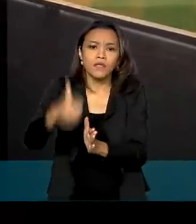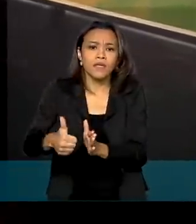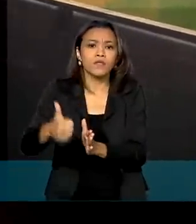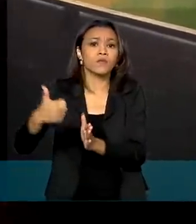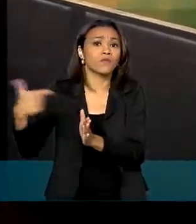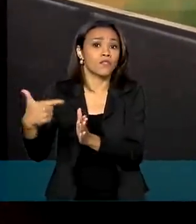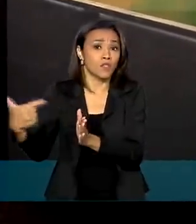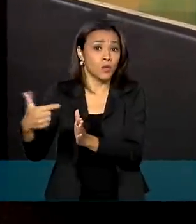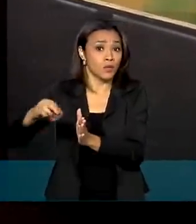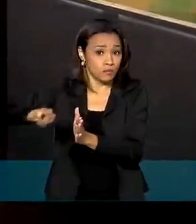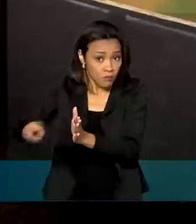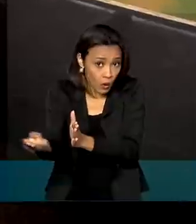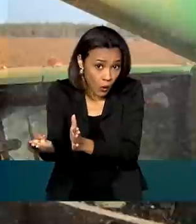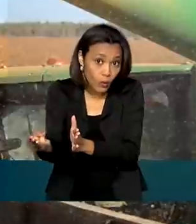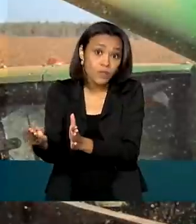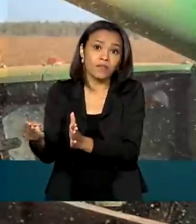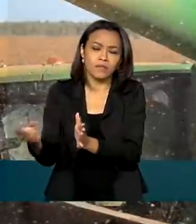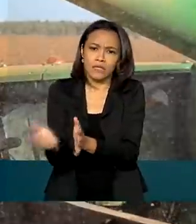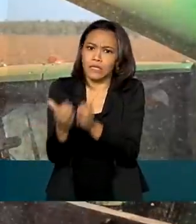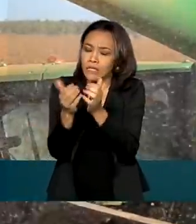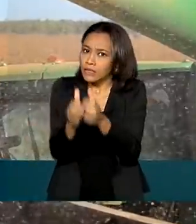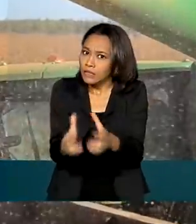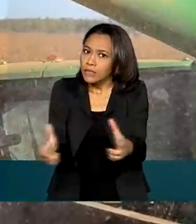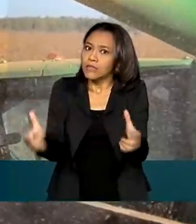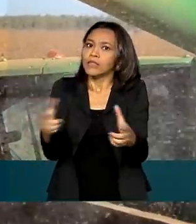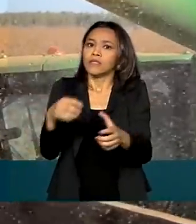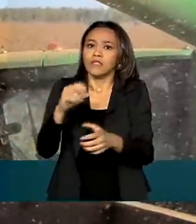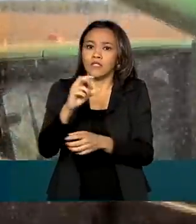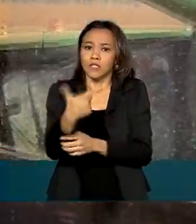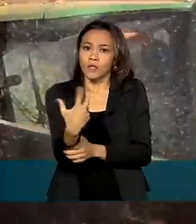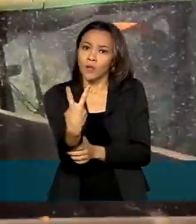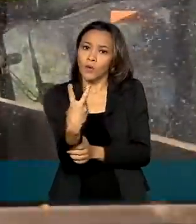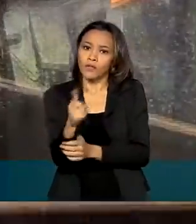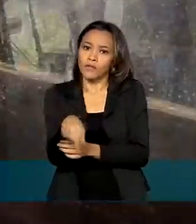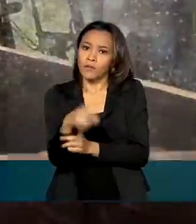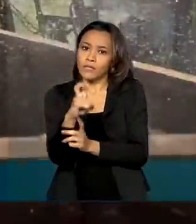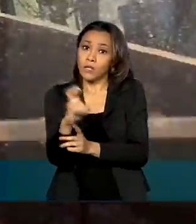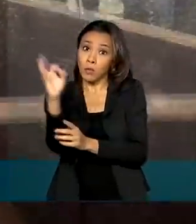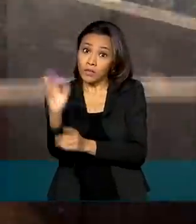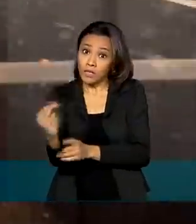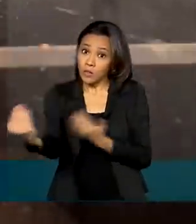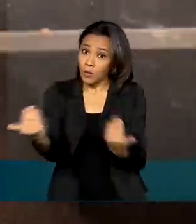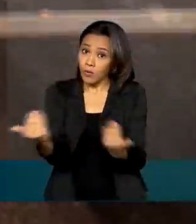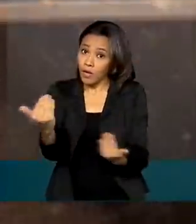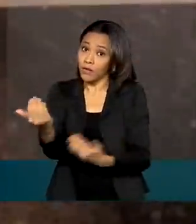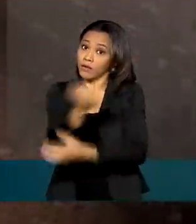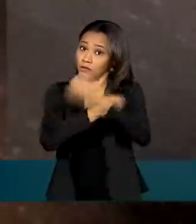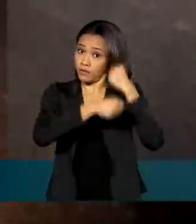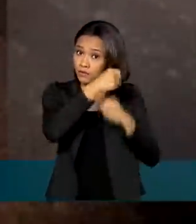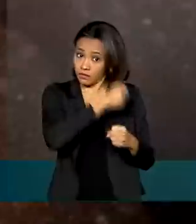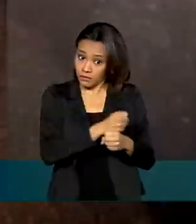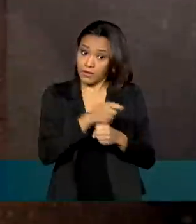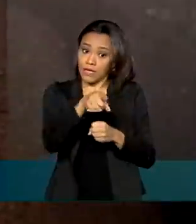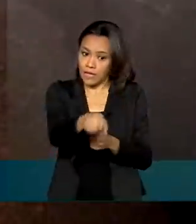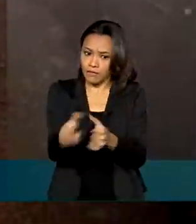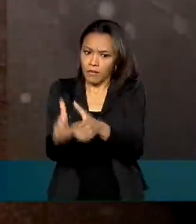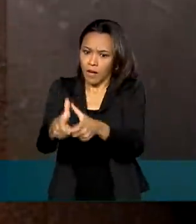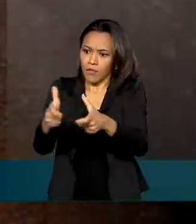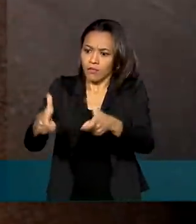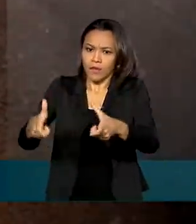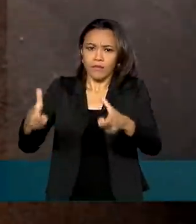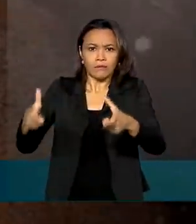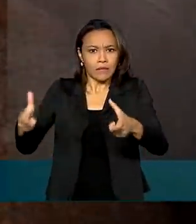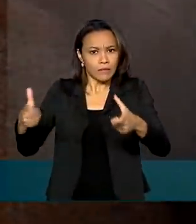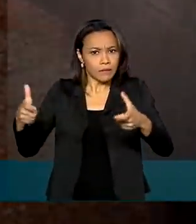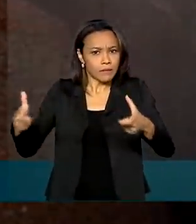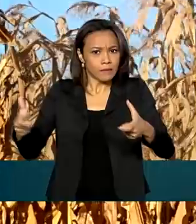toneladas, expansão de 2,5% em relação à safra anterior. Mas a demanda pelo grão vem crescendo de forma